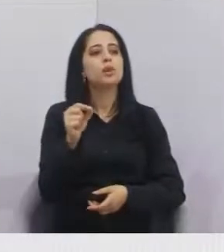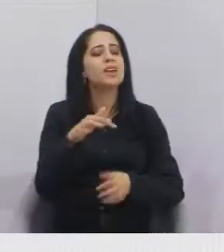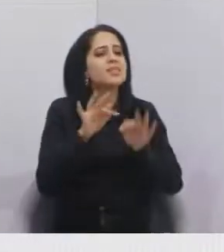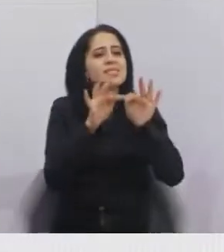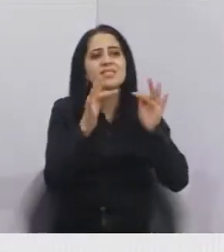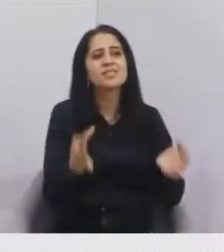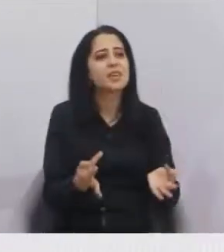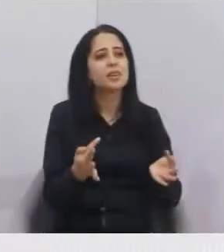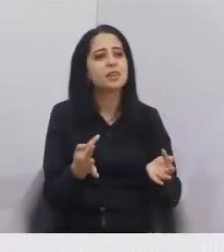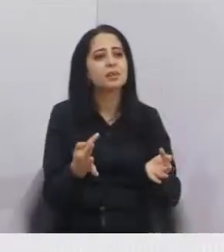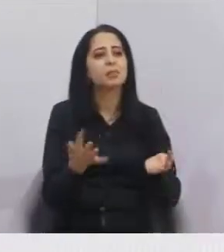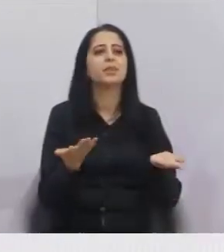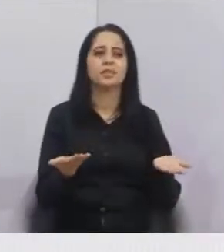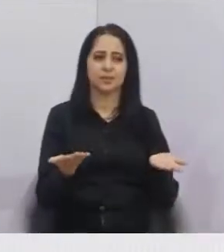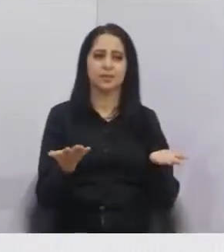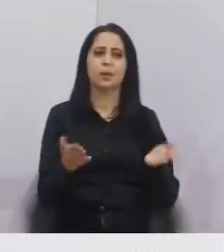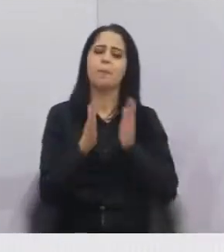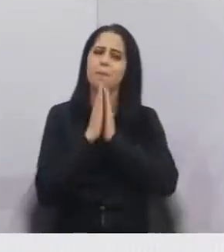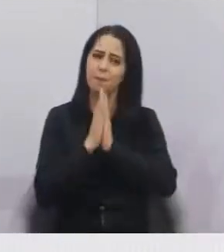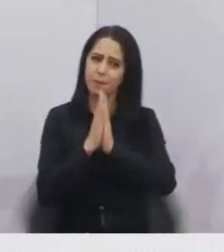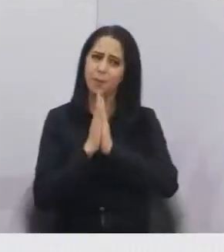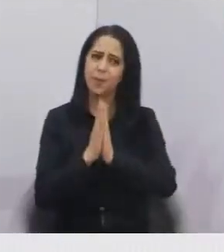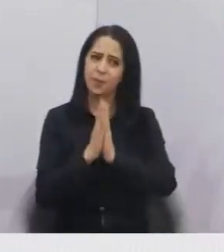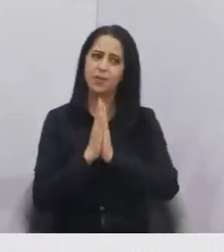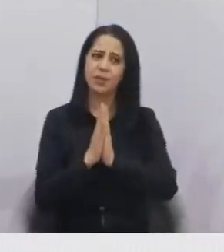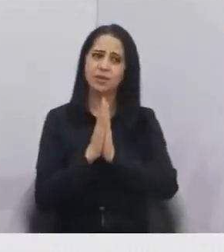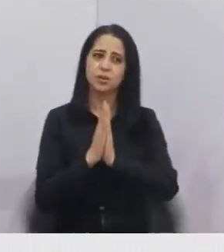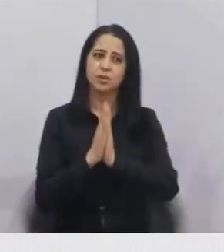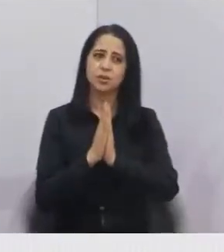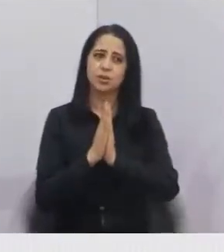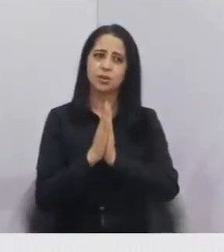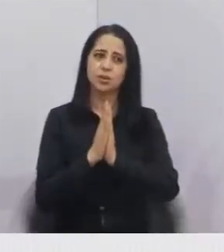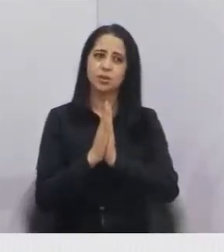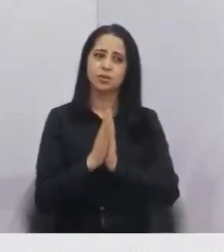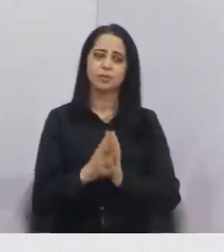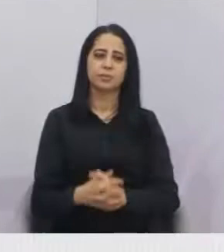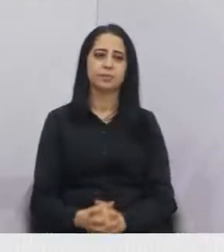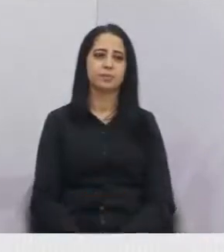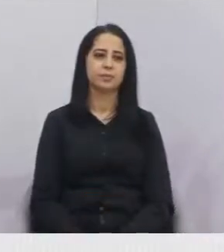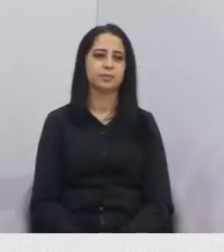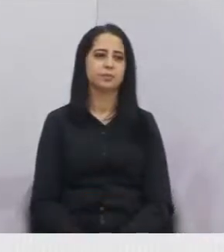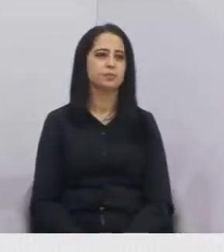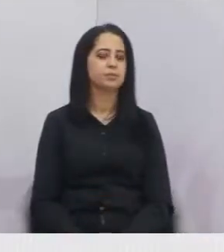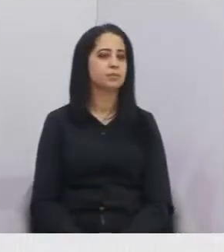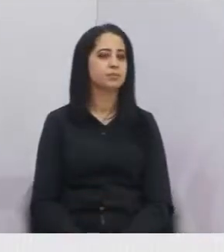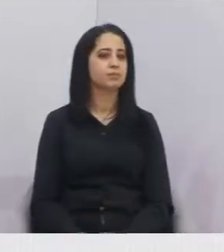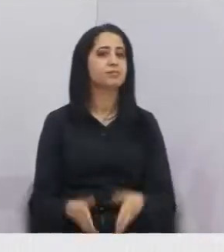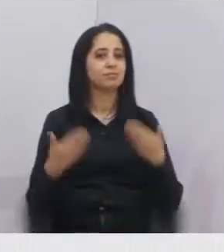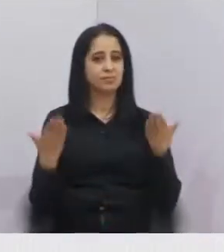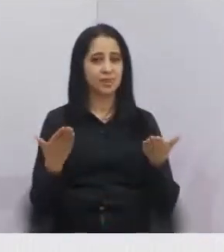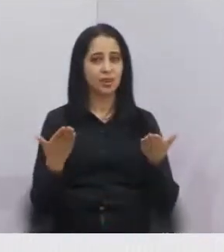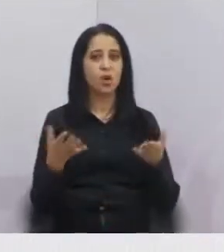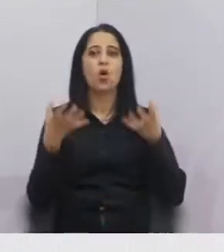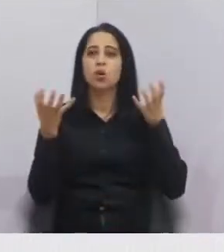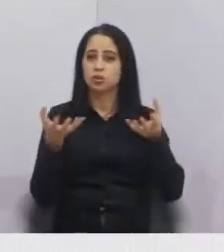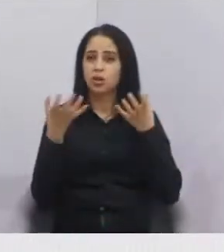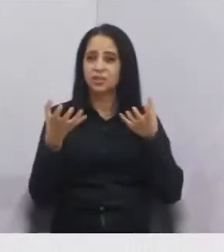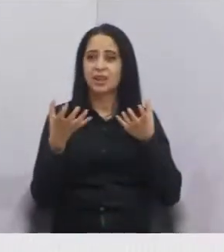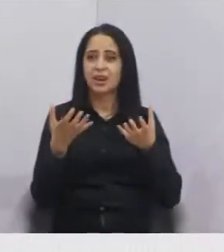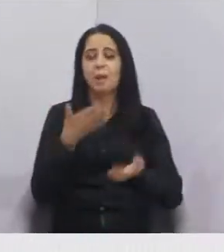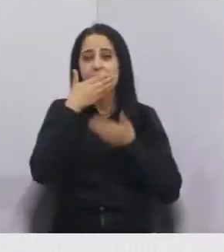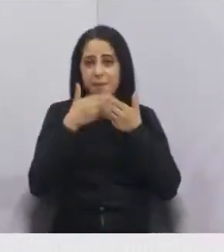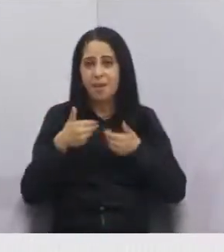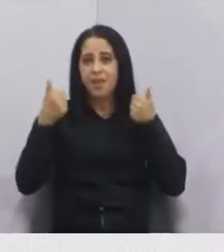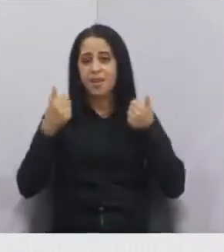simples. Vamos dar atenção para esse pessoal, por favor. Os moradores daqui não estão aguentando mais essa situação. Então, nós queremos o quê? Uma melhoria.